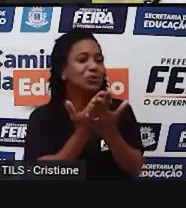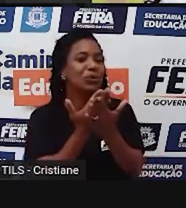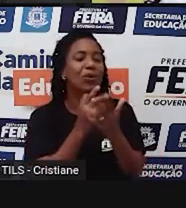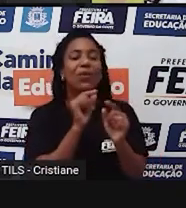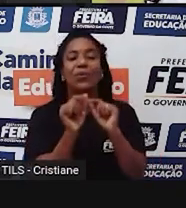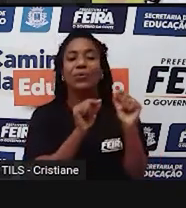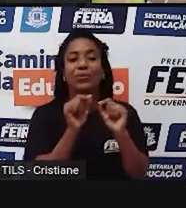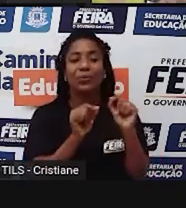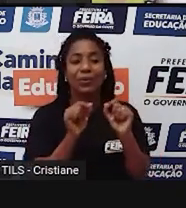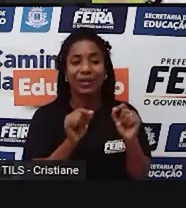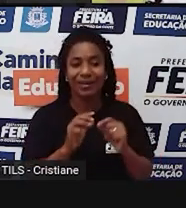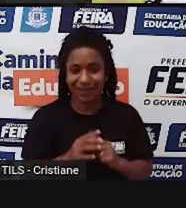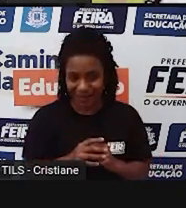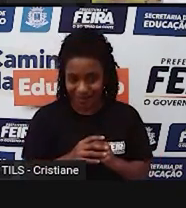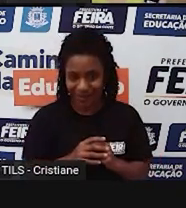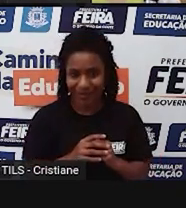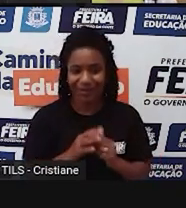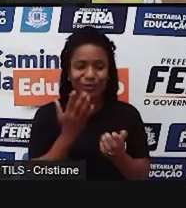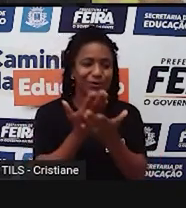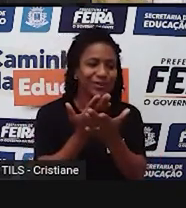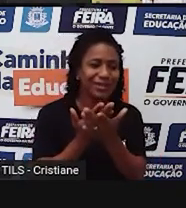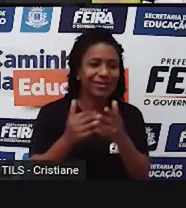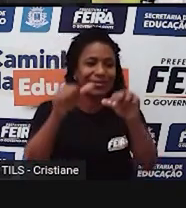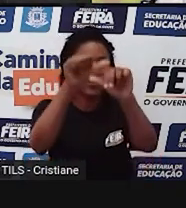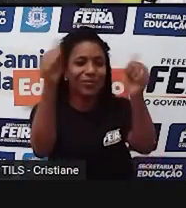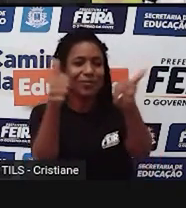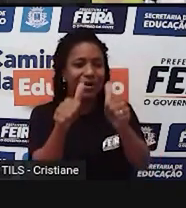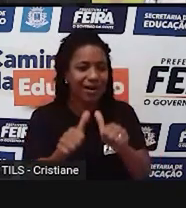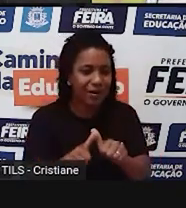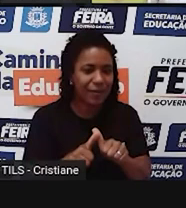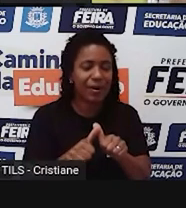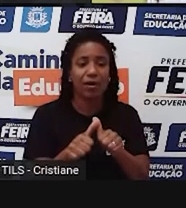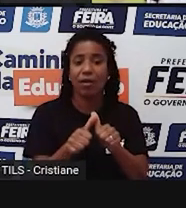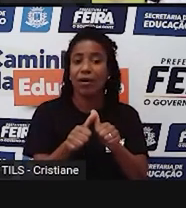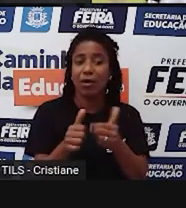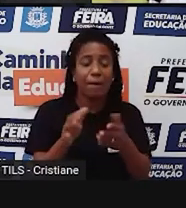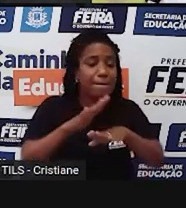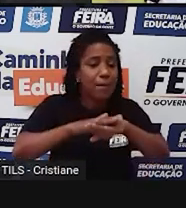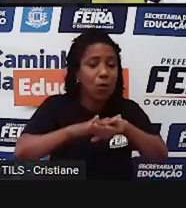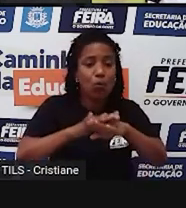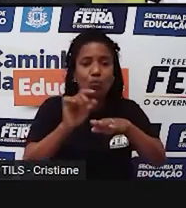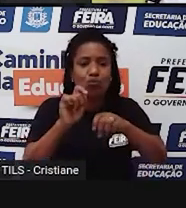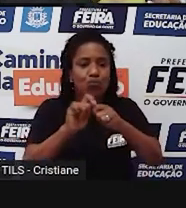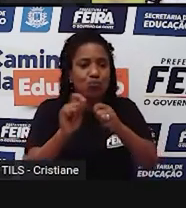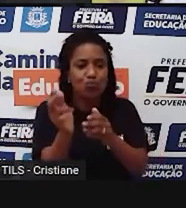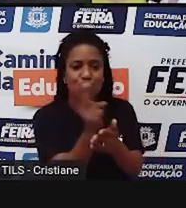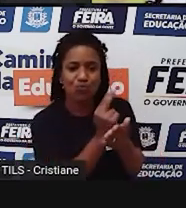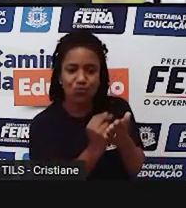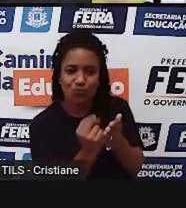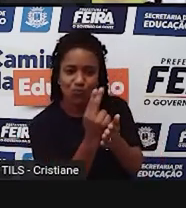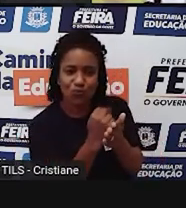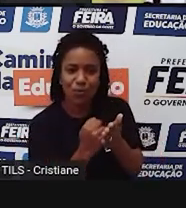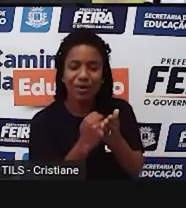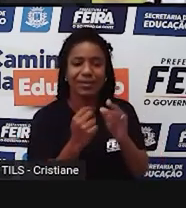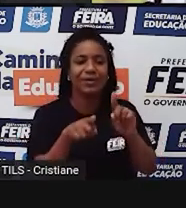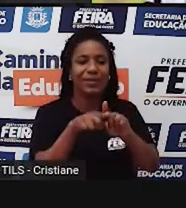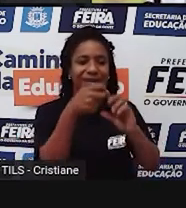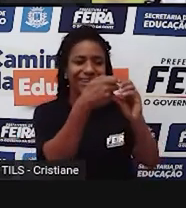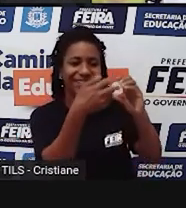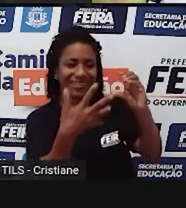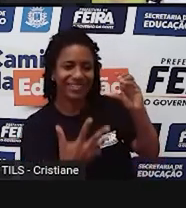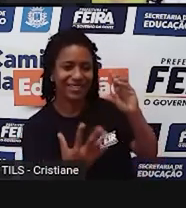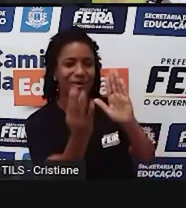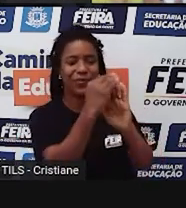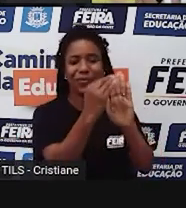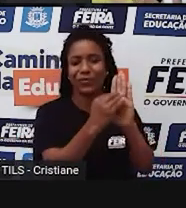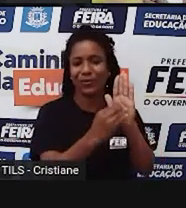nós estudamos sobre o mapa, sua importância, como é que eles são feitos, e as características, né, quais são os elementos que a gente tem nesse mapa.